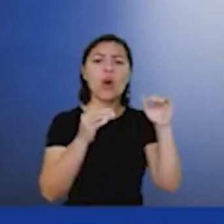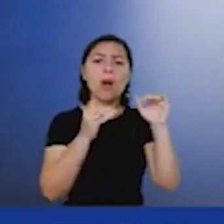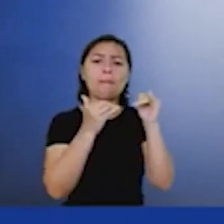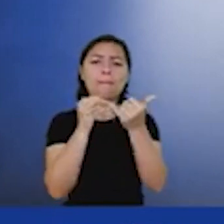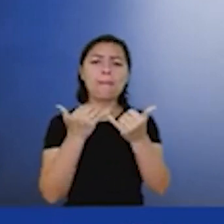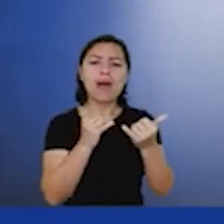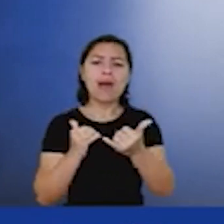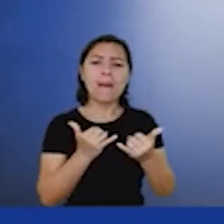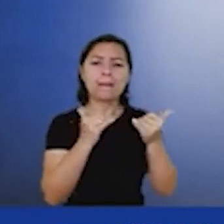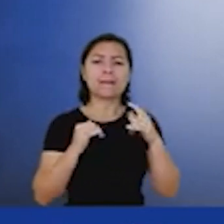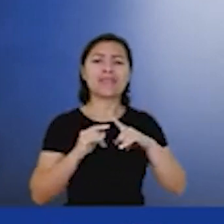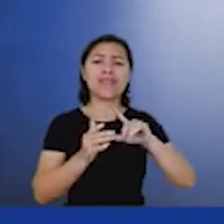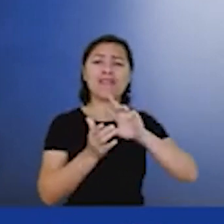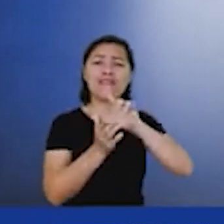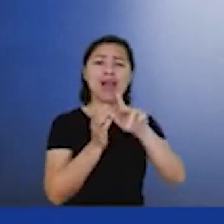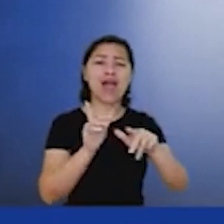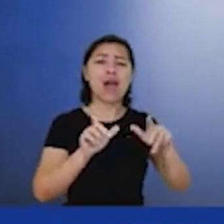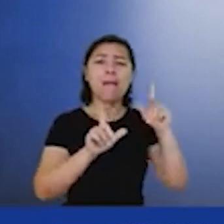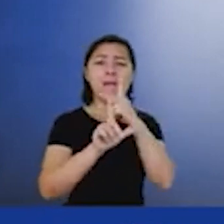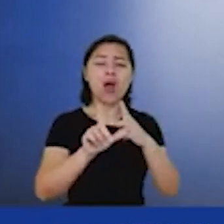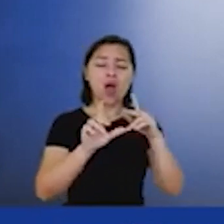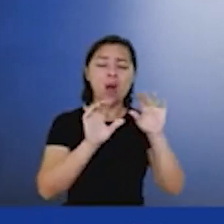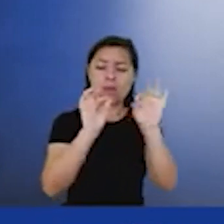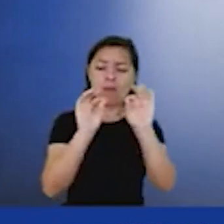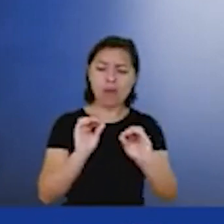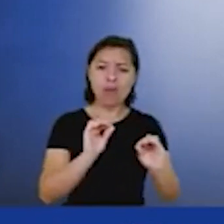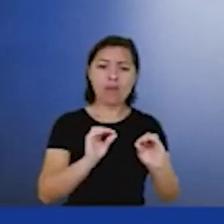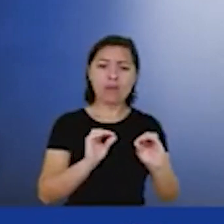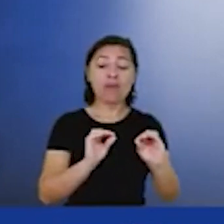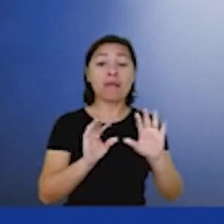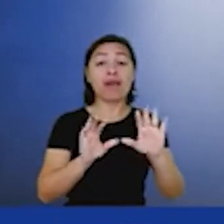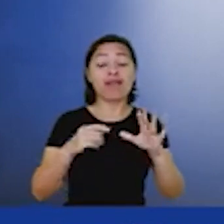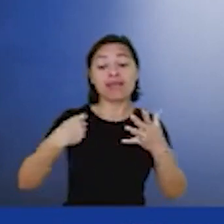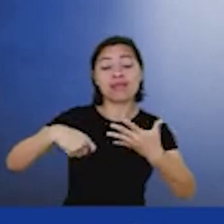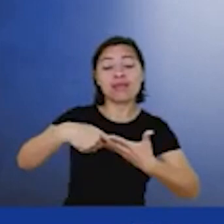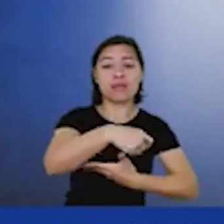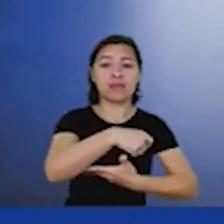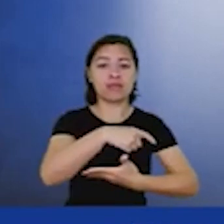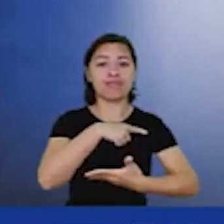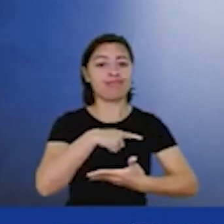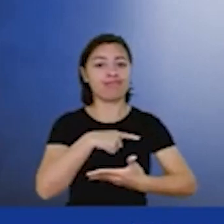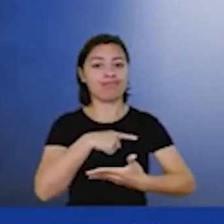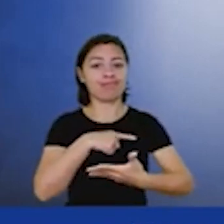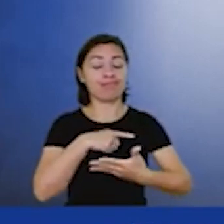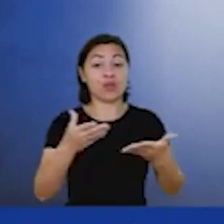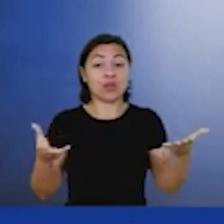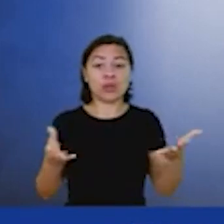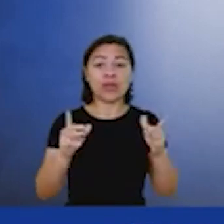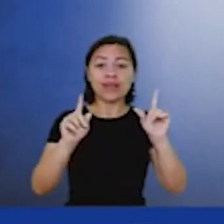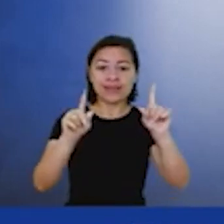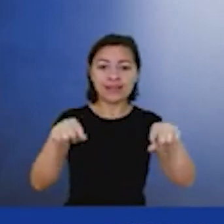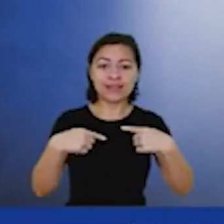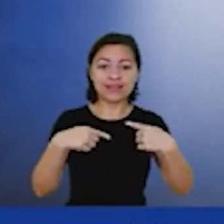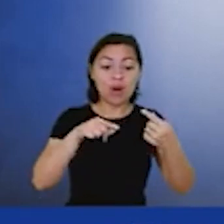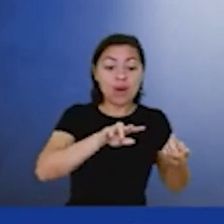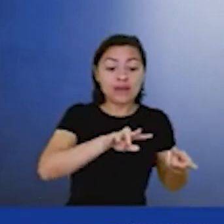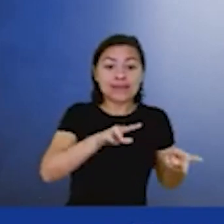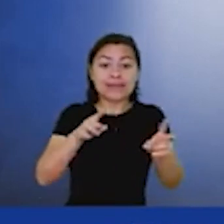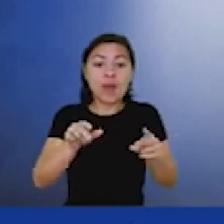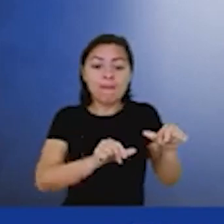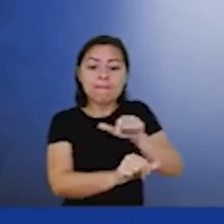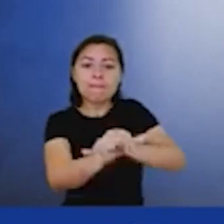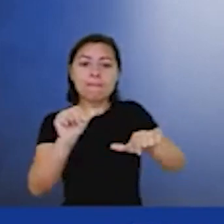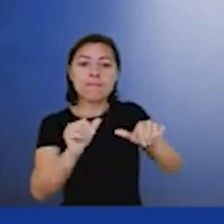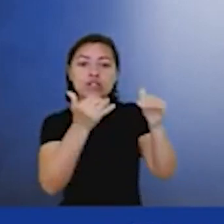vários portfólios, e aí entra a questão da demanda. Então, hoje, o desafio da transição energética não passa só pela